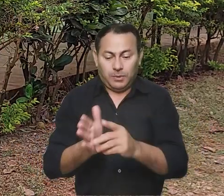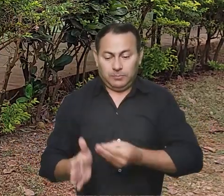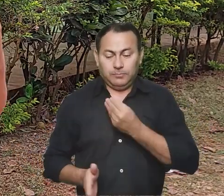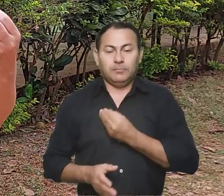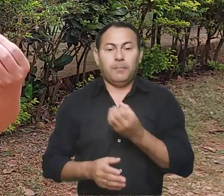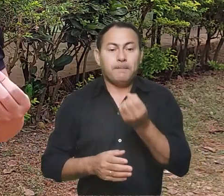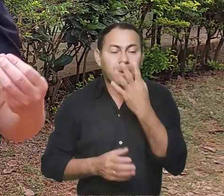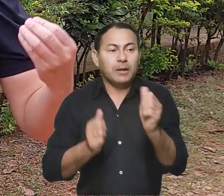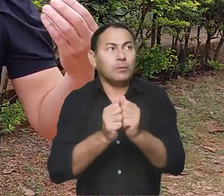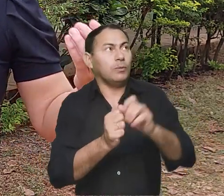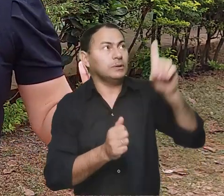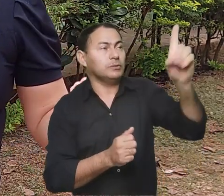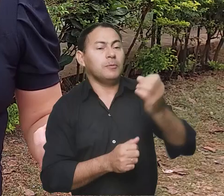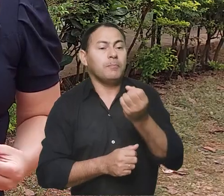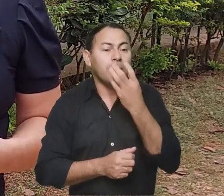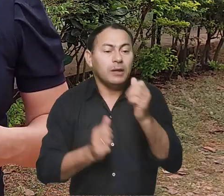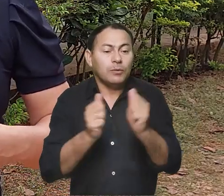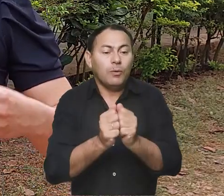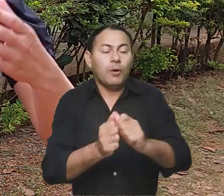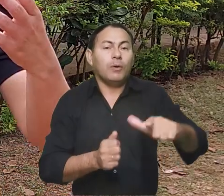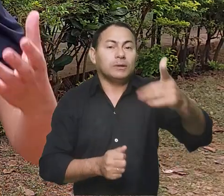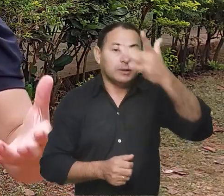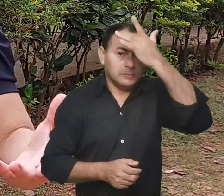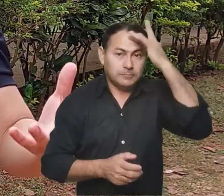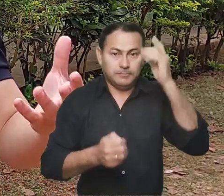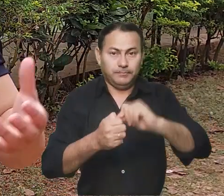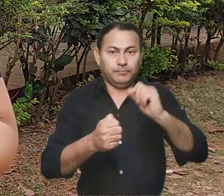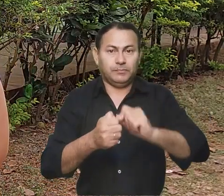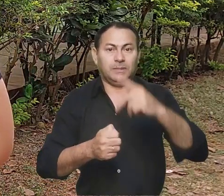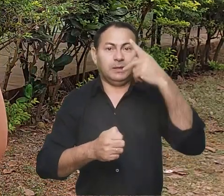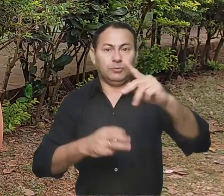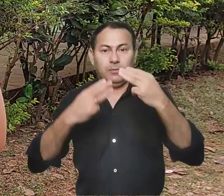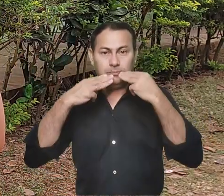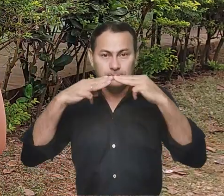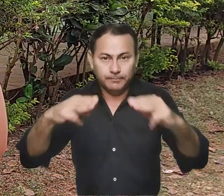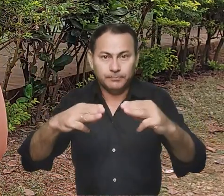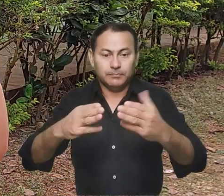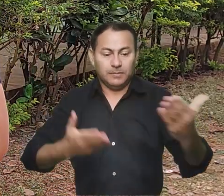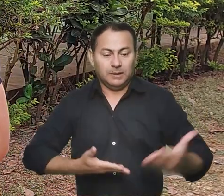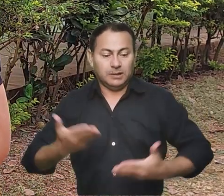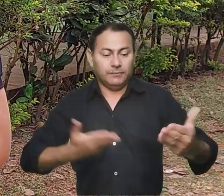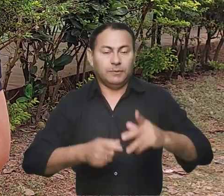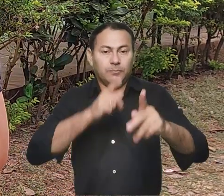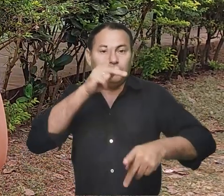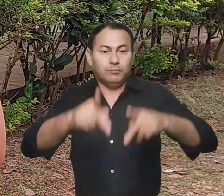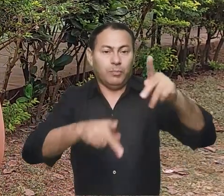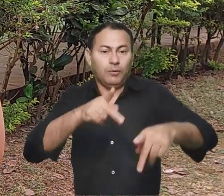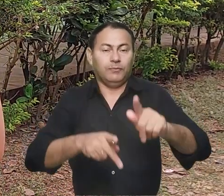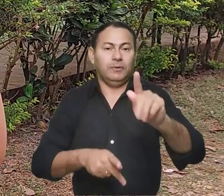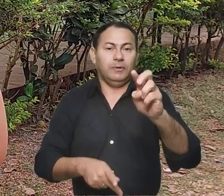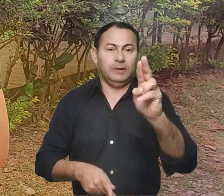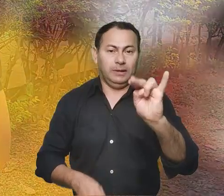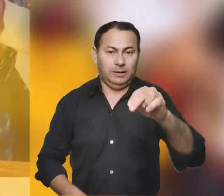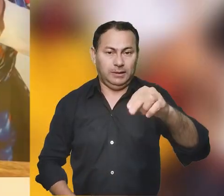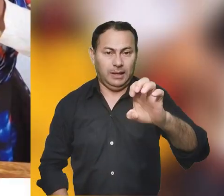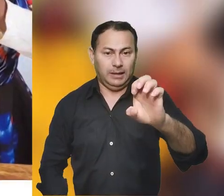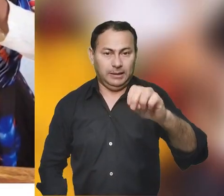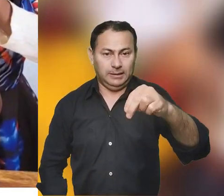bem consigo mesmo, bem com Deus, bem com os outros, para realizar a sua missão e servir ao povo guineense.